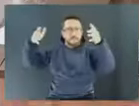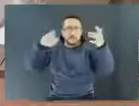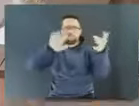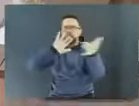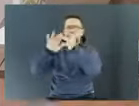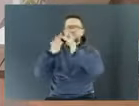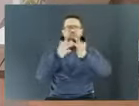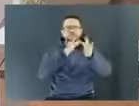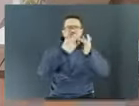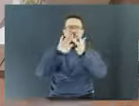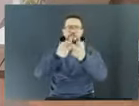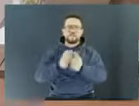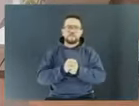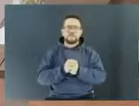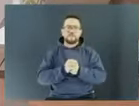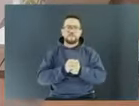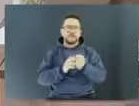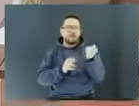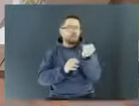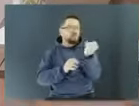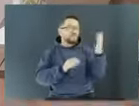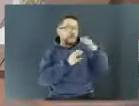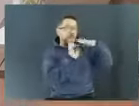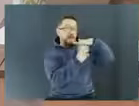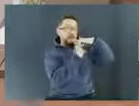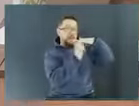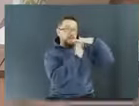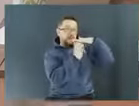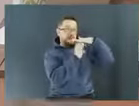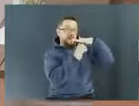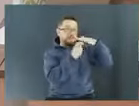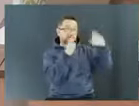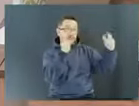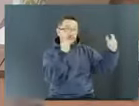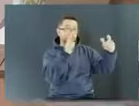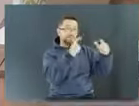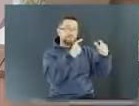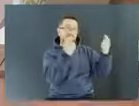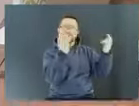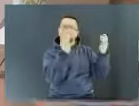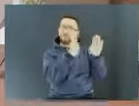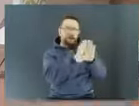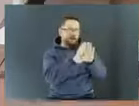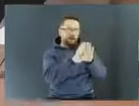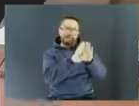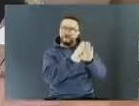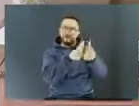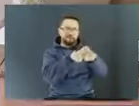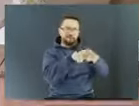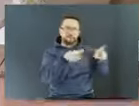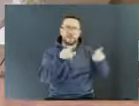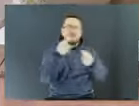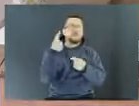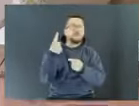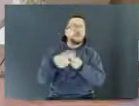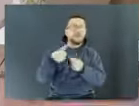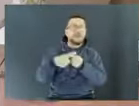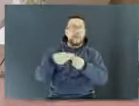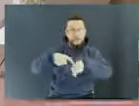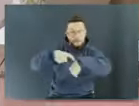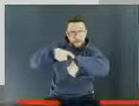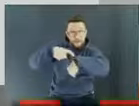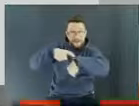Muitas empresas estão fechando ou reduzindo seus escritórios. Enquanto o cenário econômico não fica claro, guardar móveis, equipamentos,